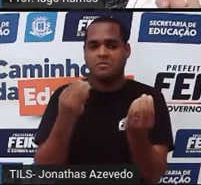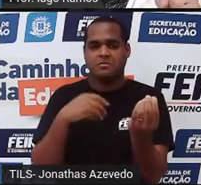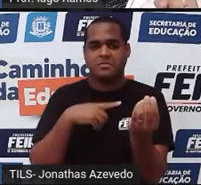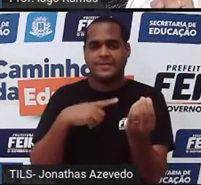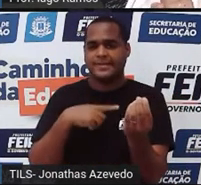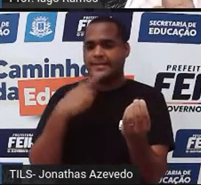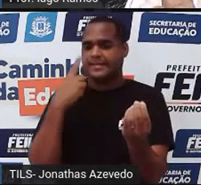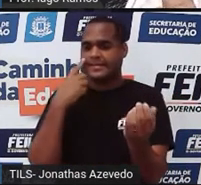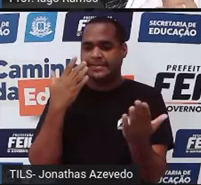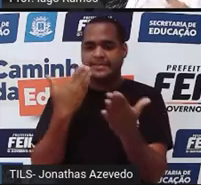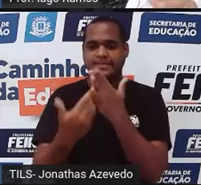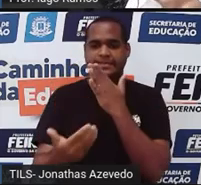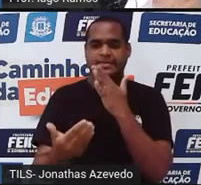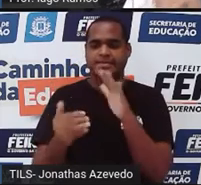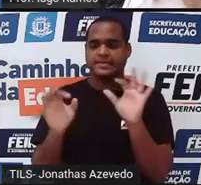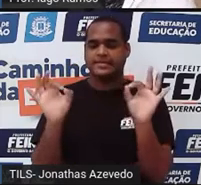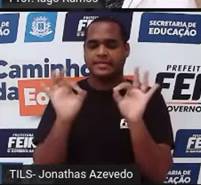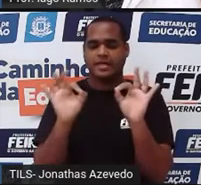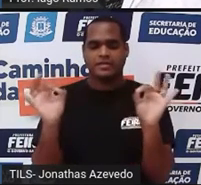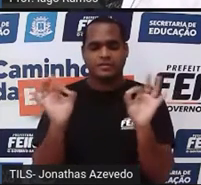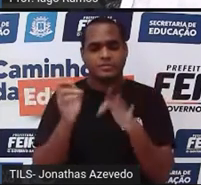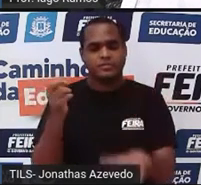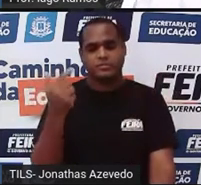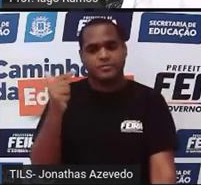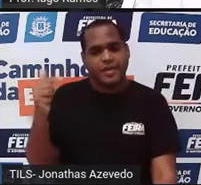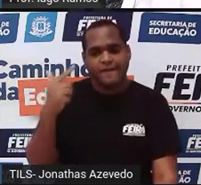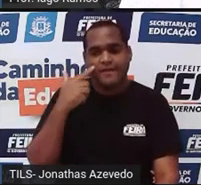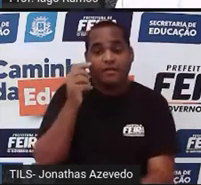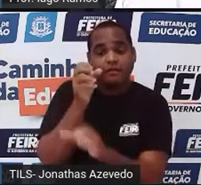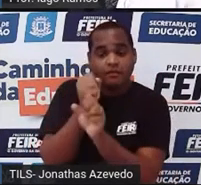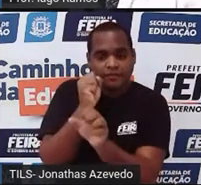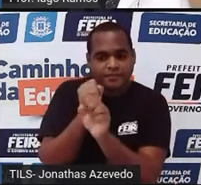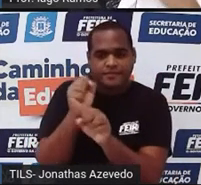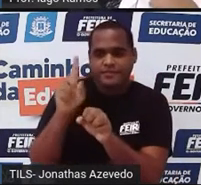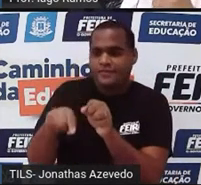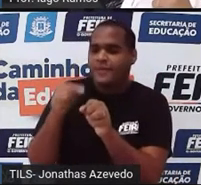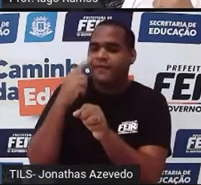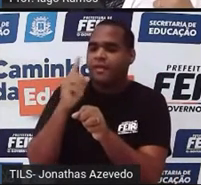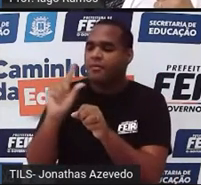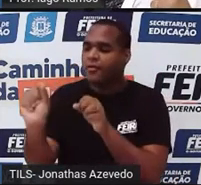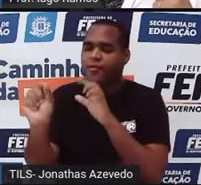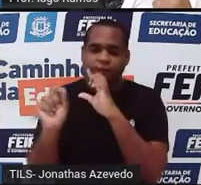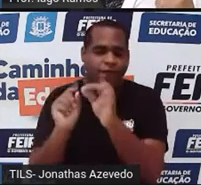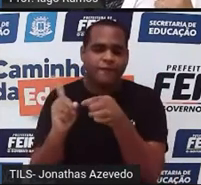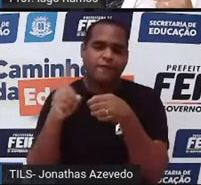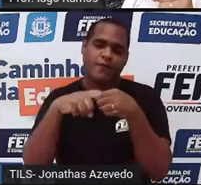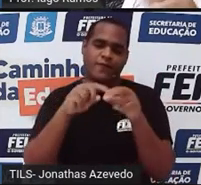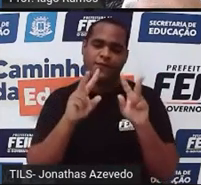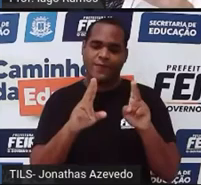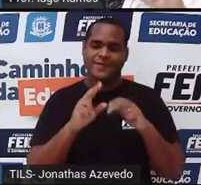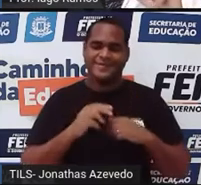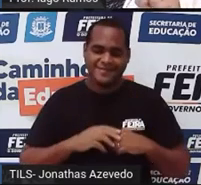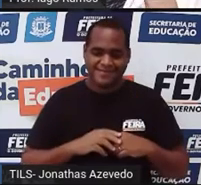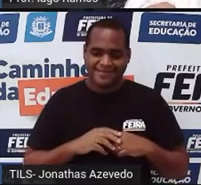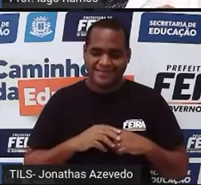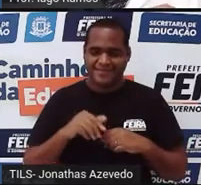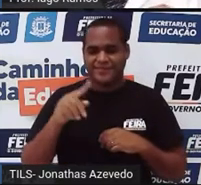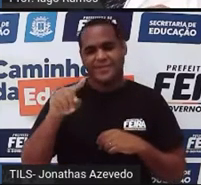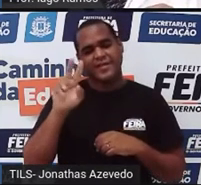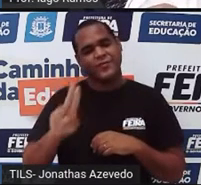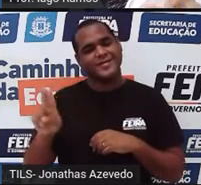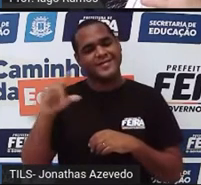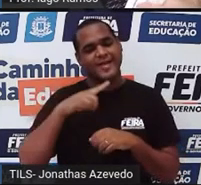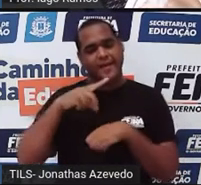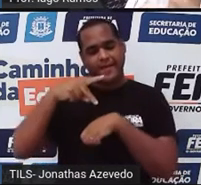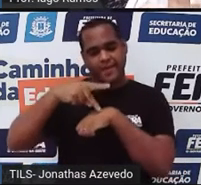se perdeu nesse caminho aí, para ver se a quantidade que você saiu é a mesma que você voltou. E aí você vai usar as